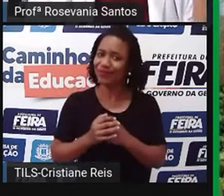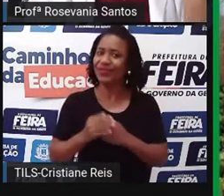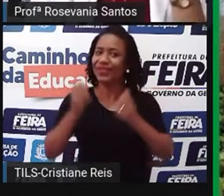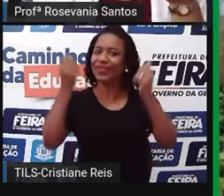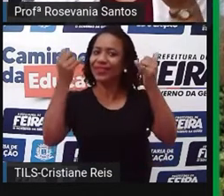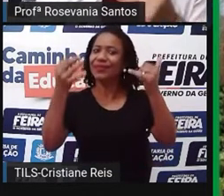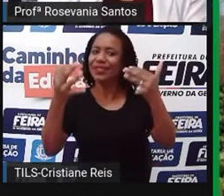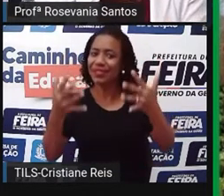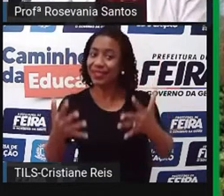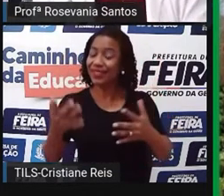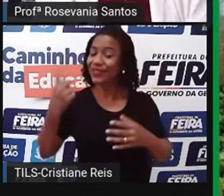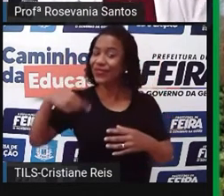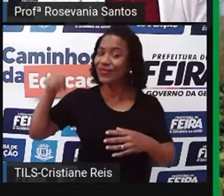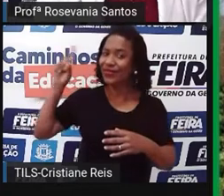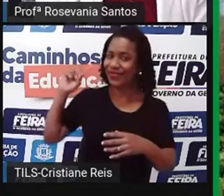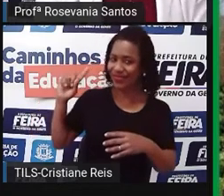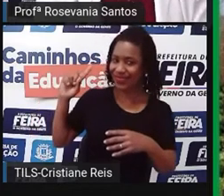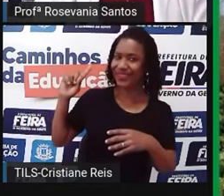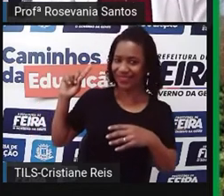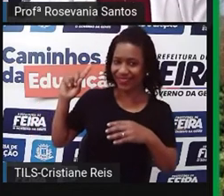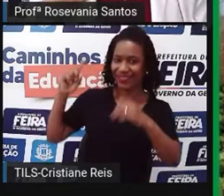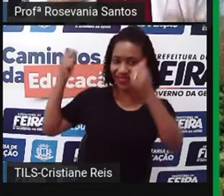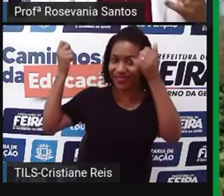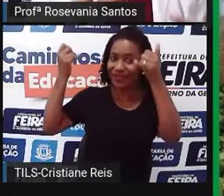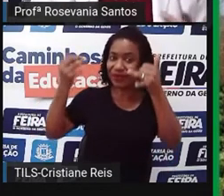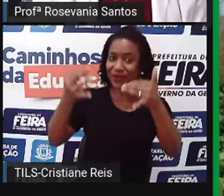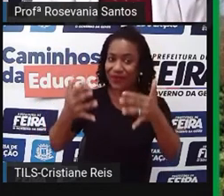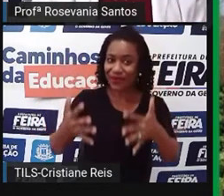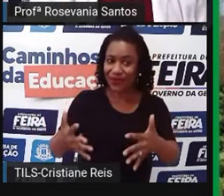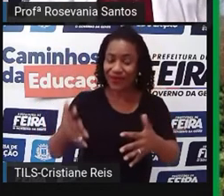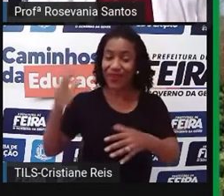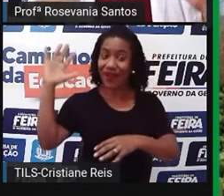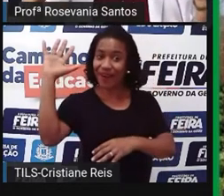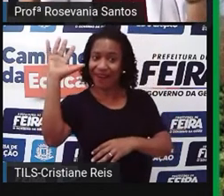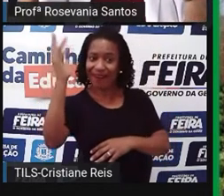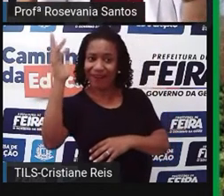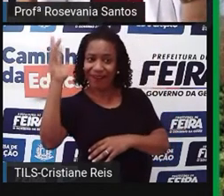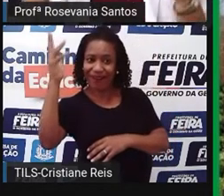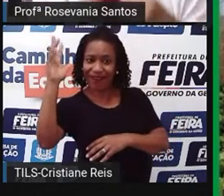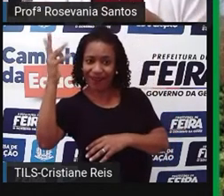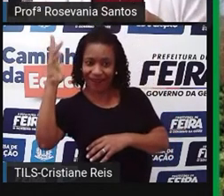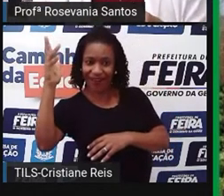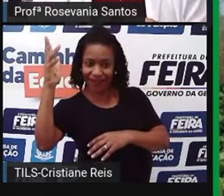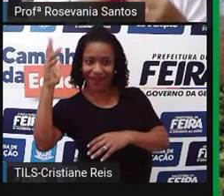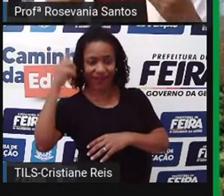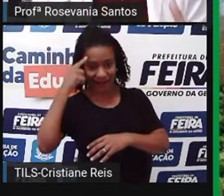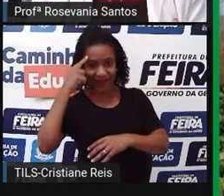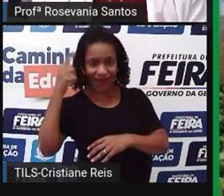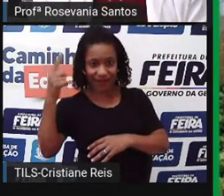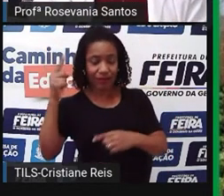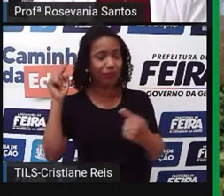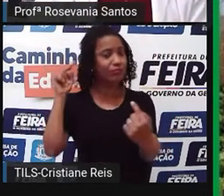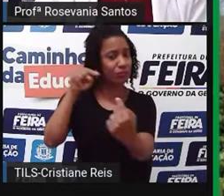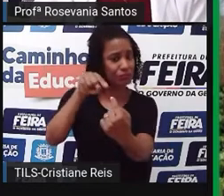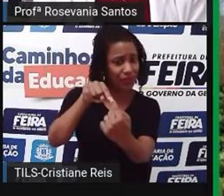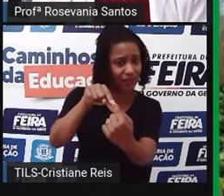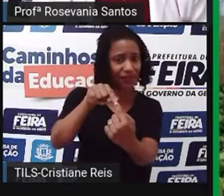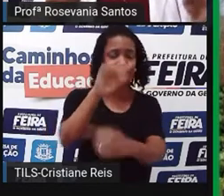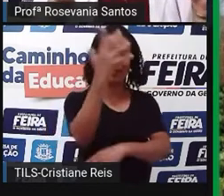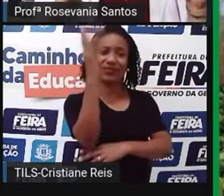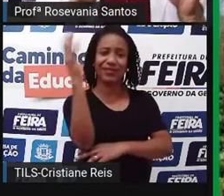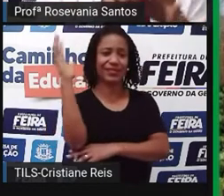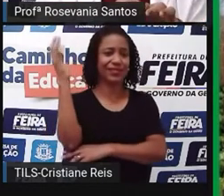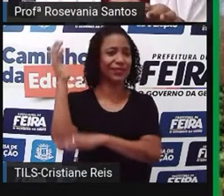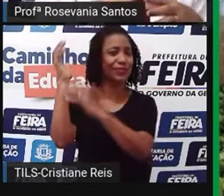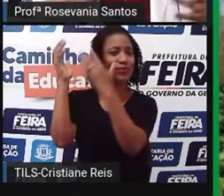Que aquele assunto que nós estudamos na aula passada, né? Falando sobre o clima, ele tem tudo a ver com a vegetação. Então,